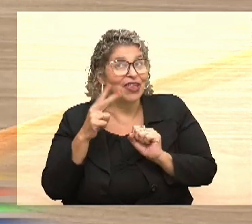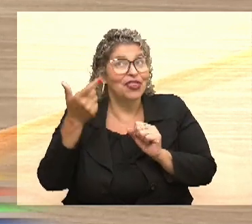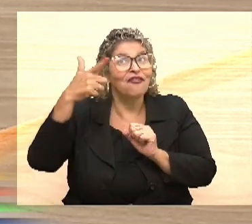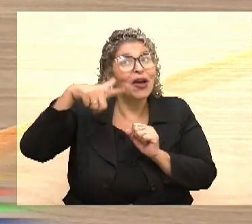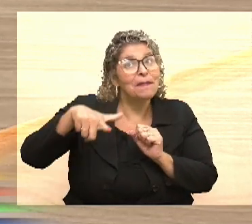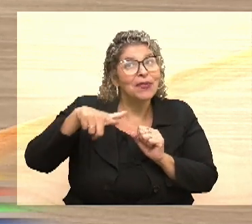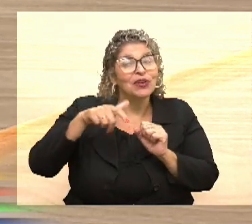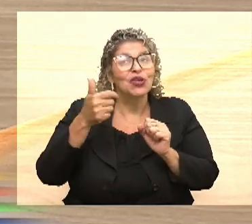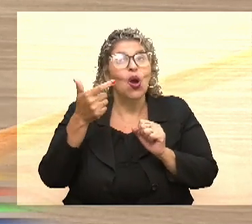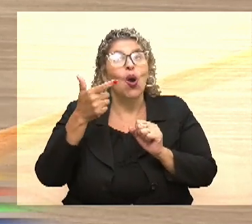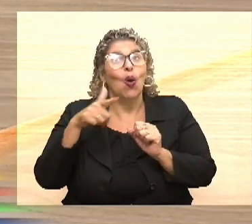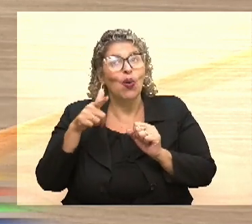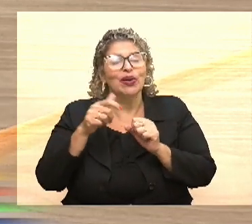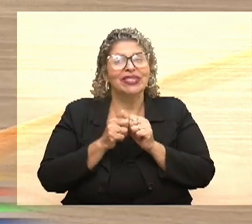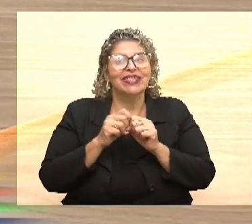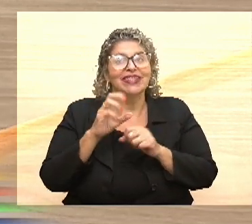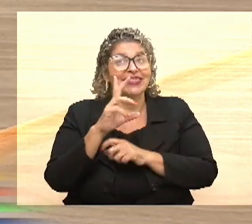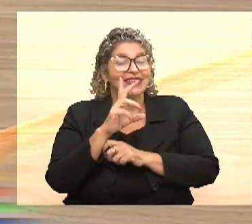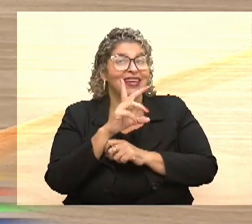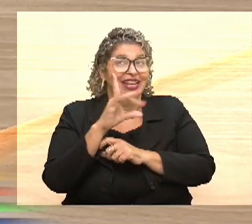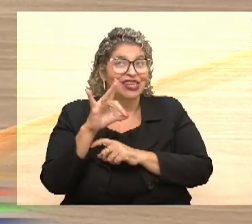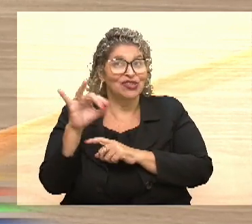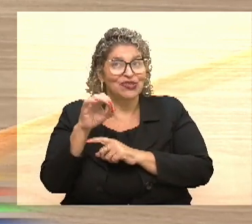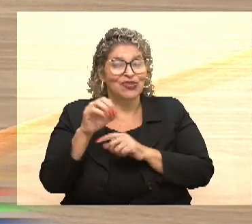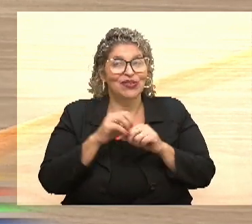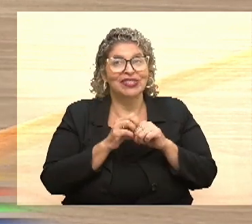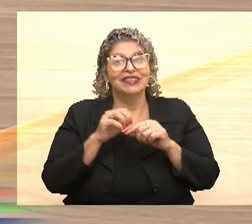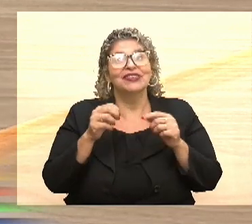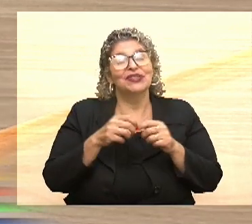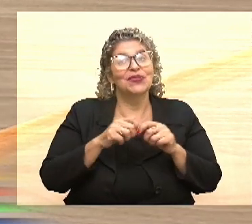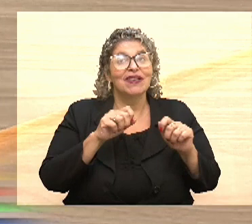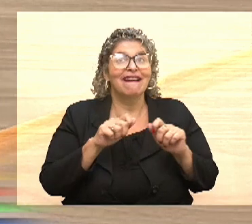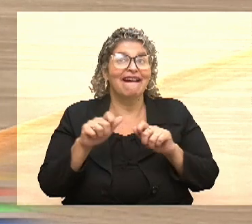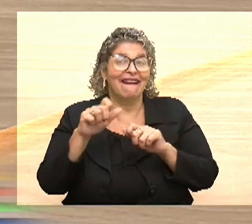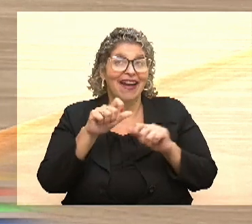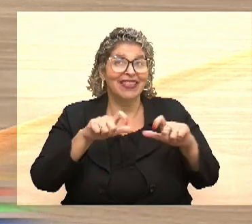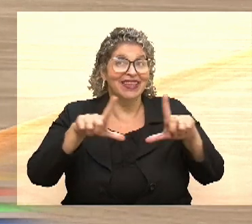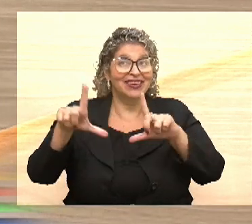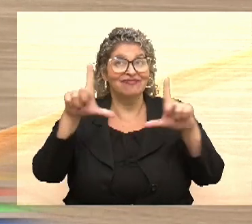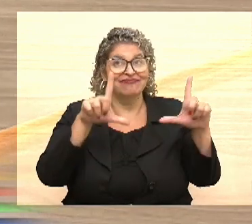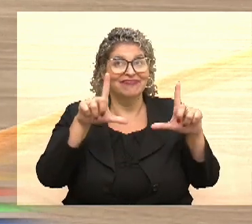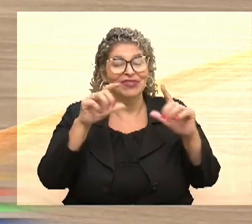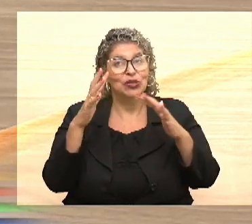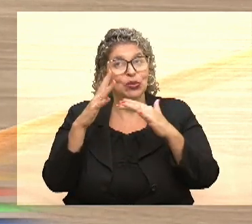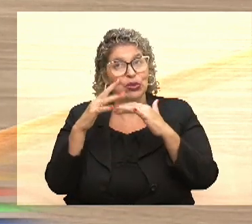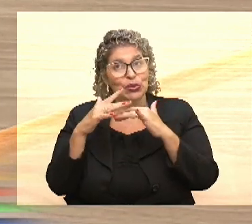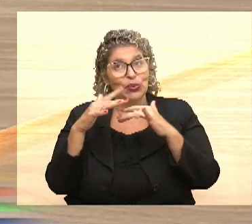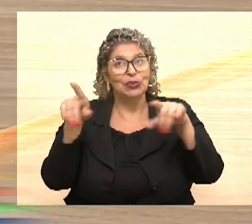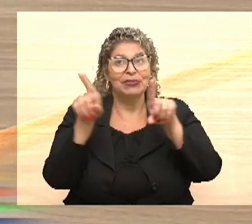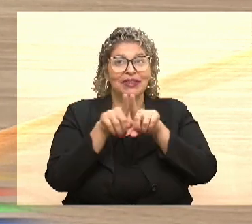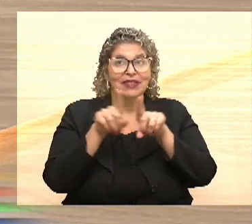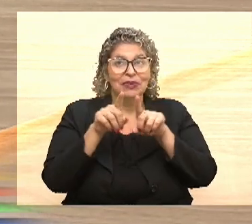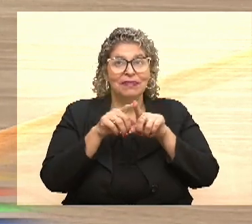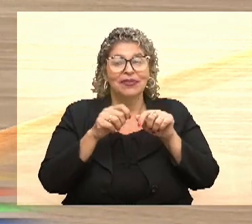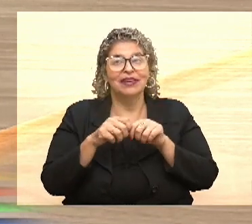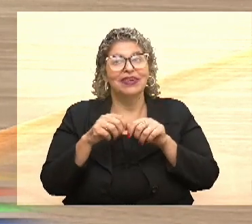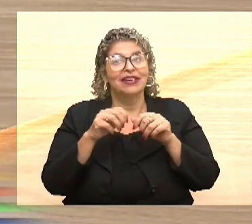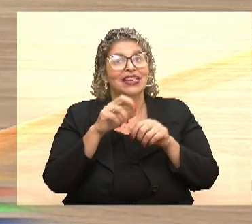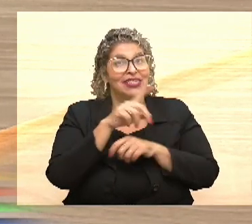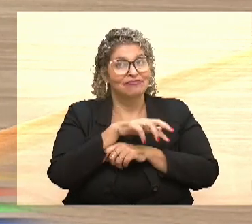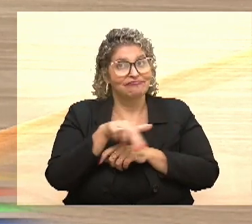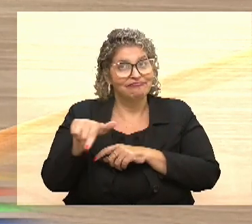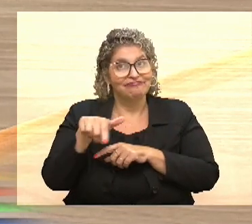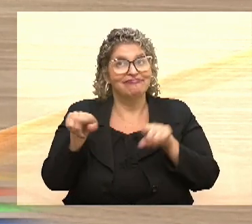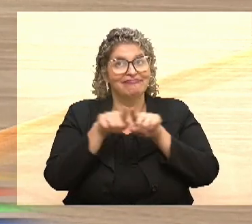e outras edições do Faça Diferença no canal da TV Assembleia no YouTube no endereço que a gente exibe aqui na tela.